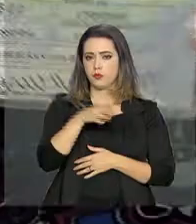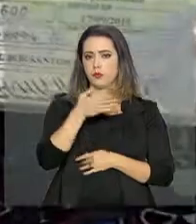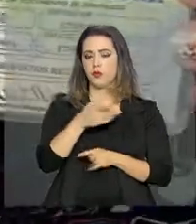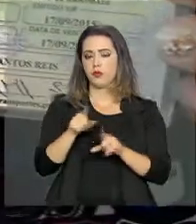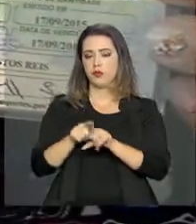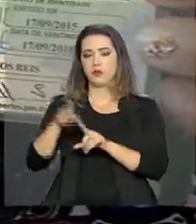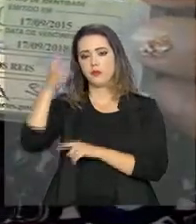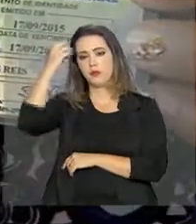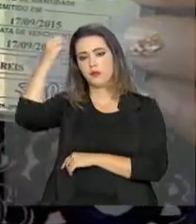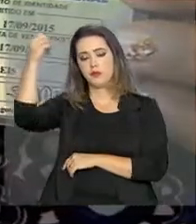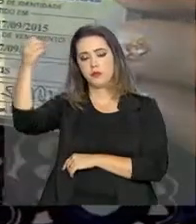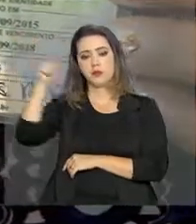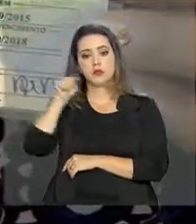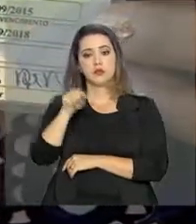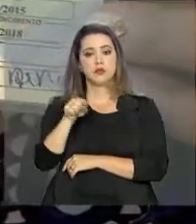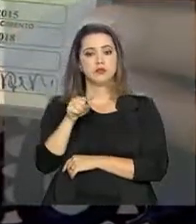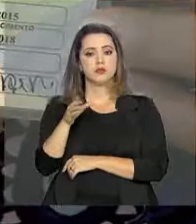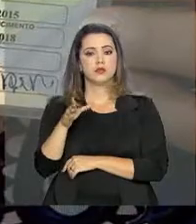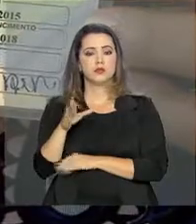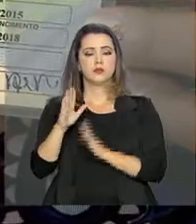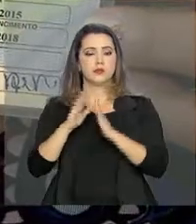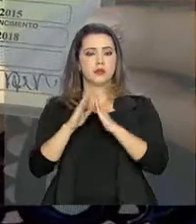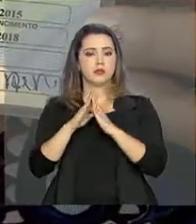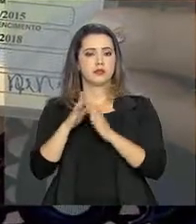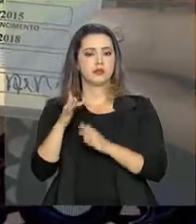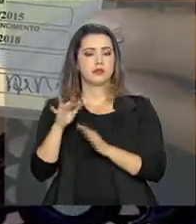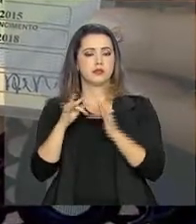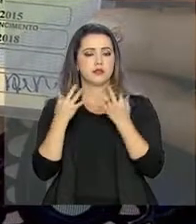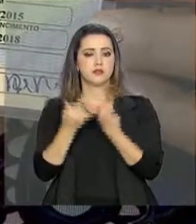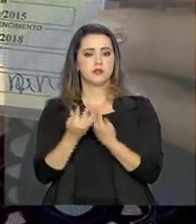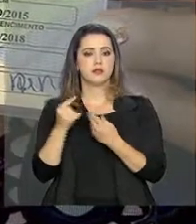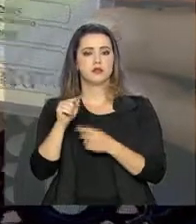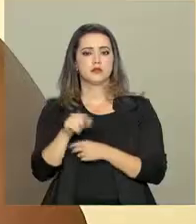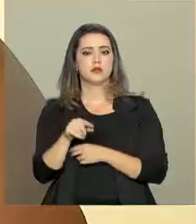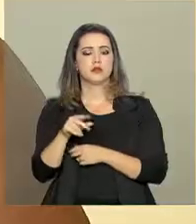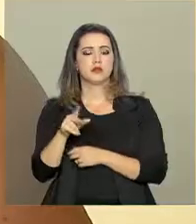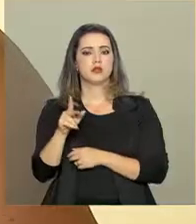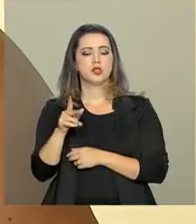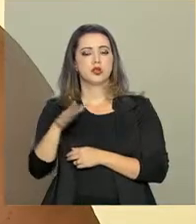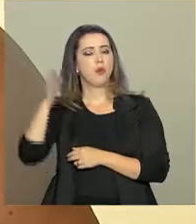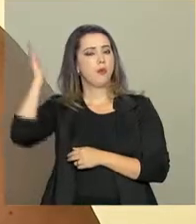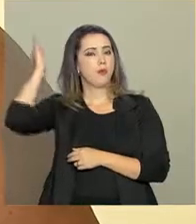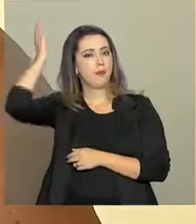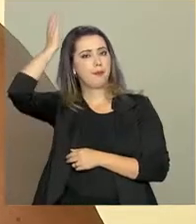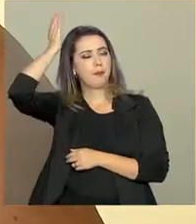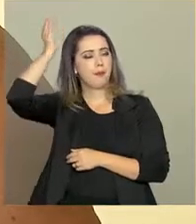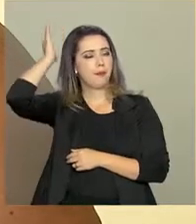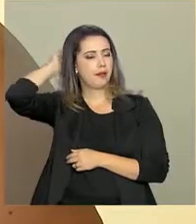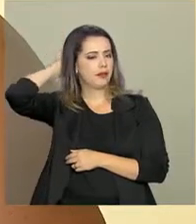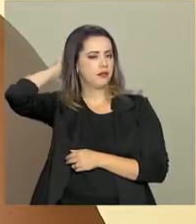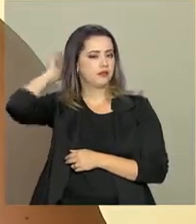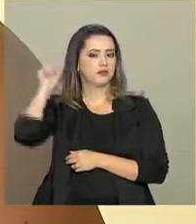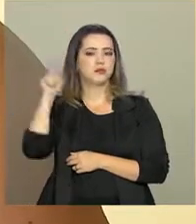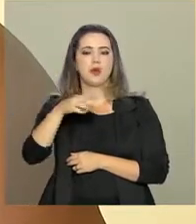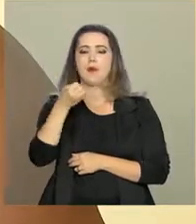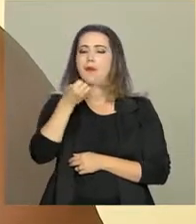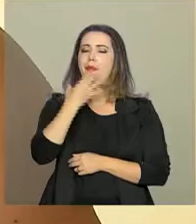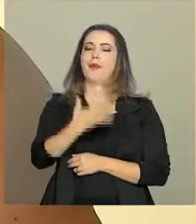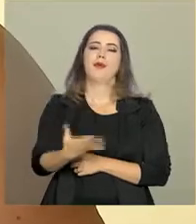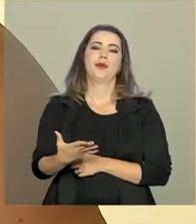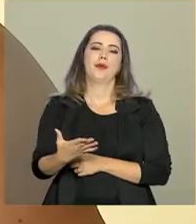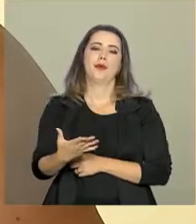também para a casa da minha família. Eu sou paraense. É ótimo. Depois que